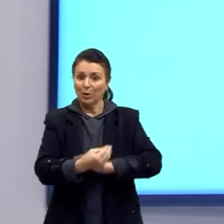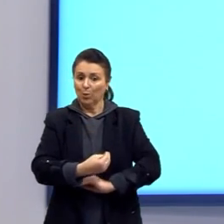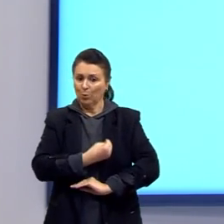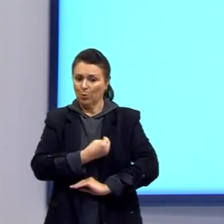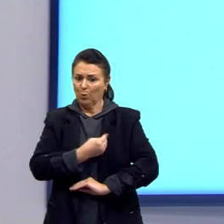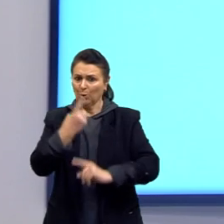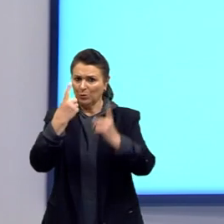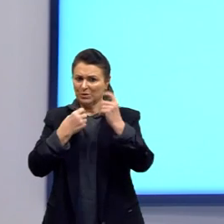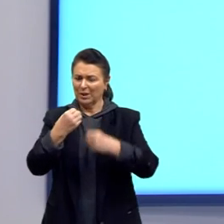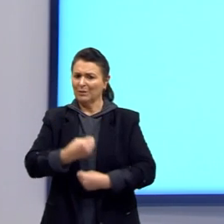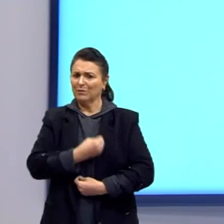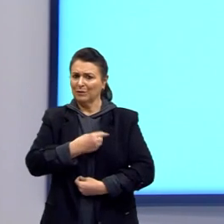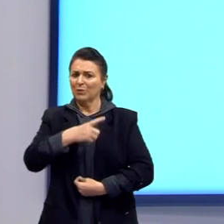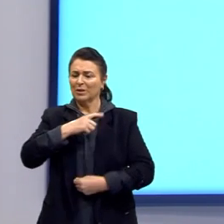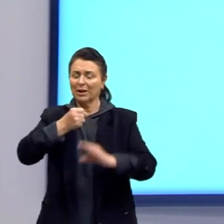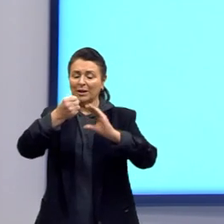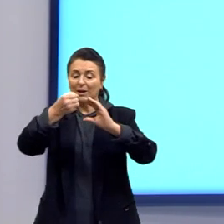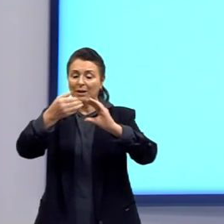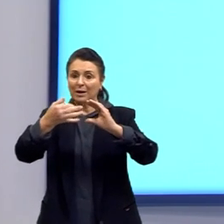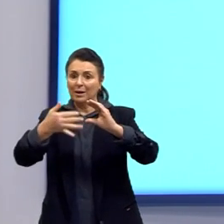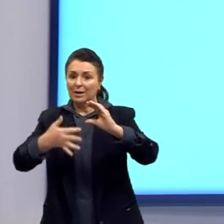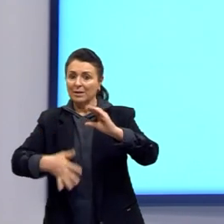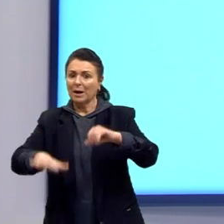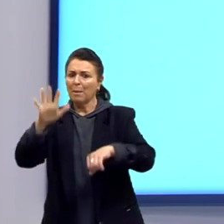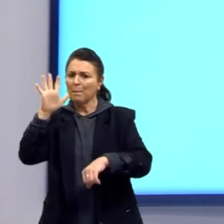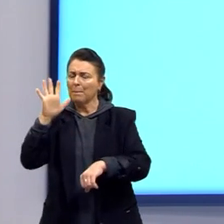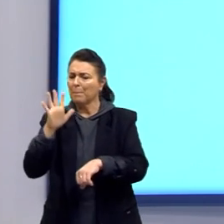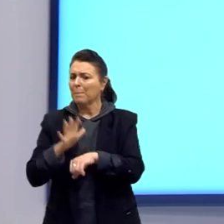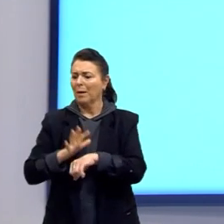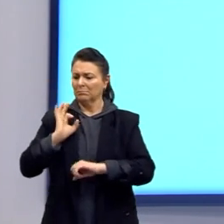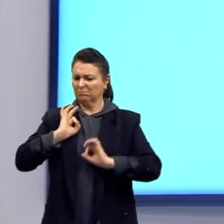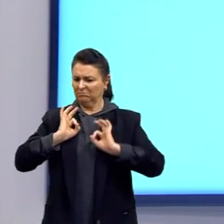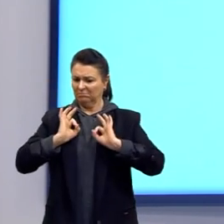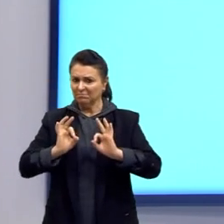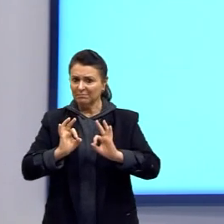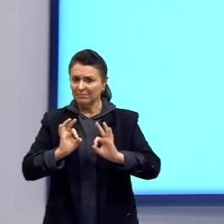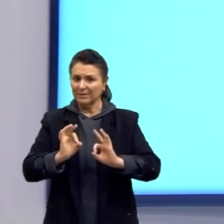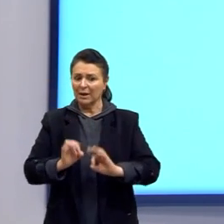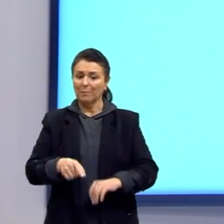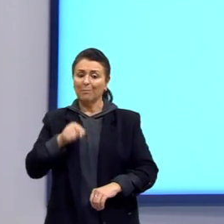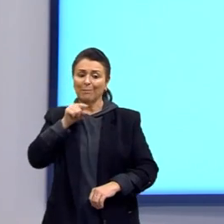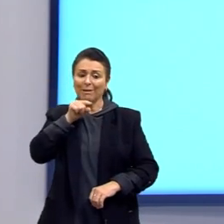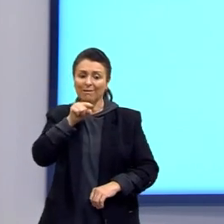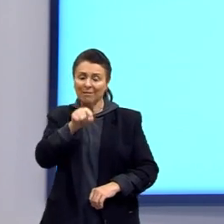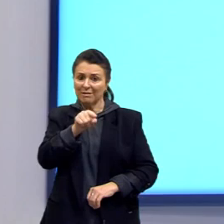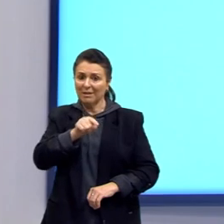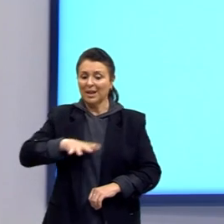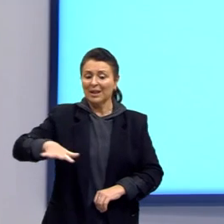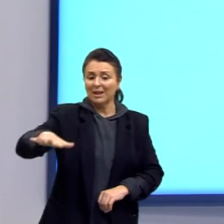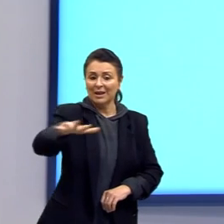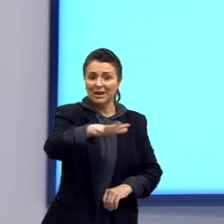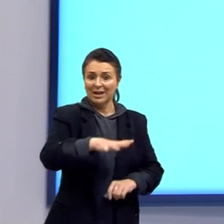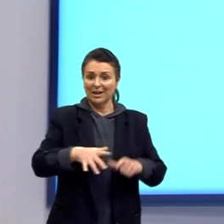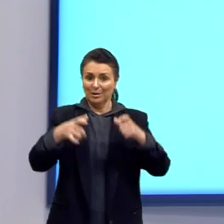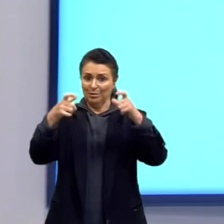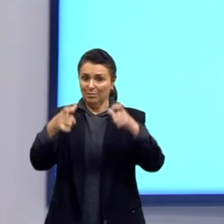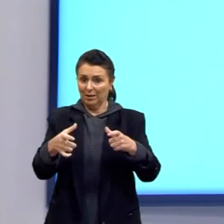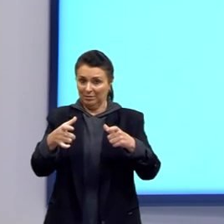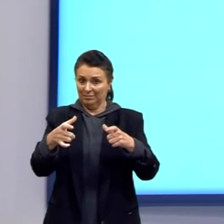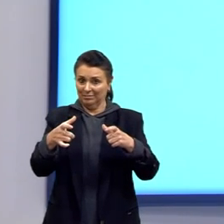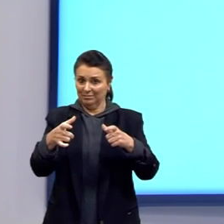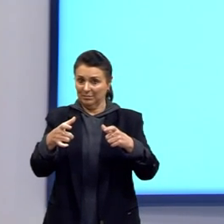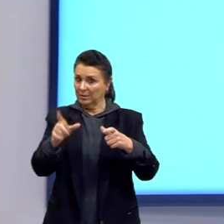características mais apropriadas para um determinado ambiente, não todos,